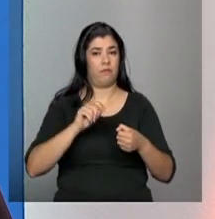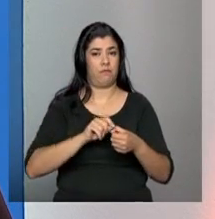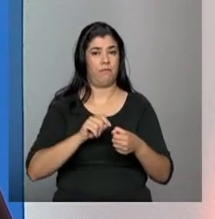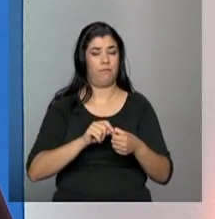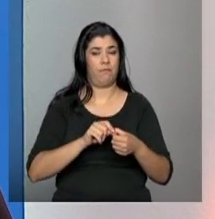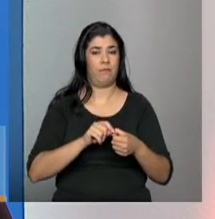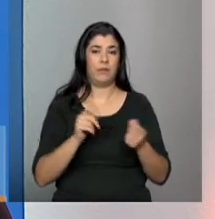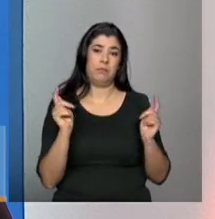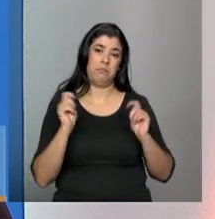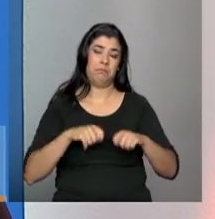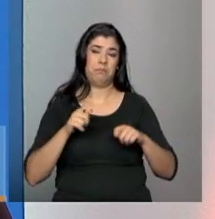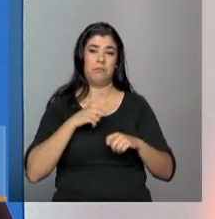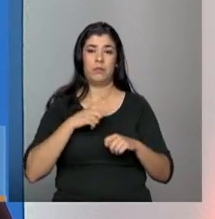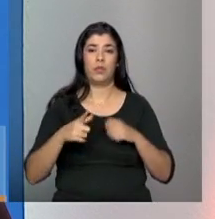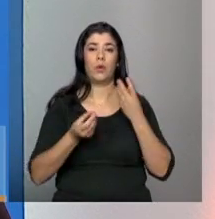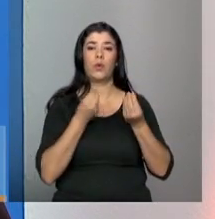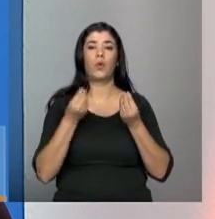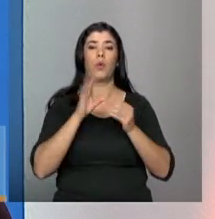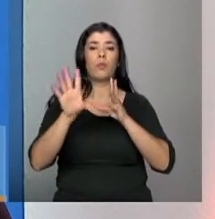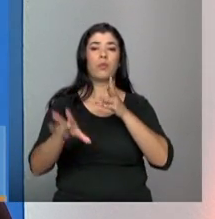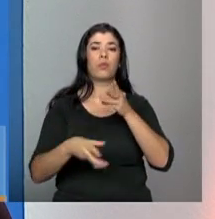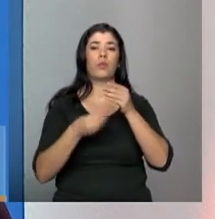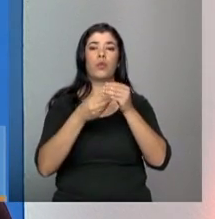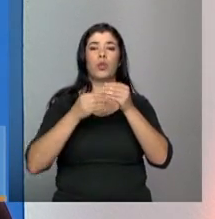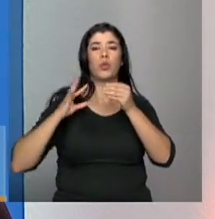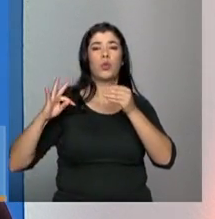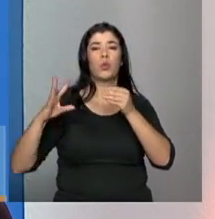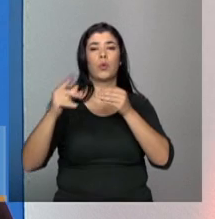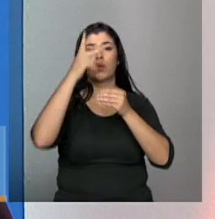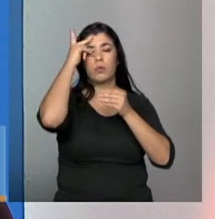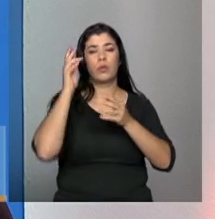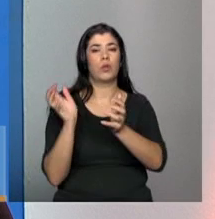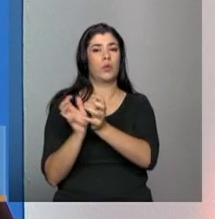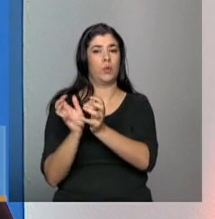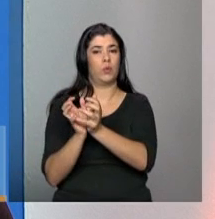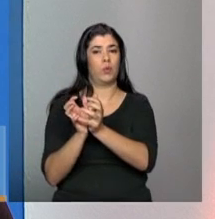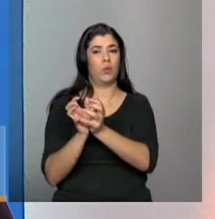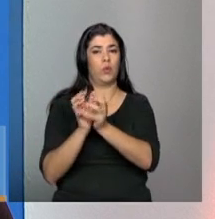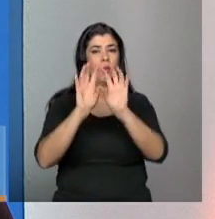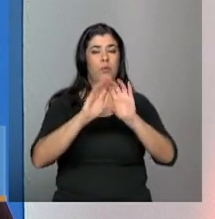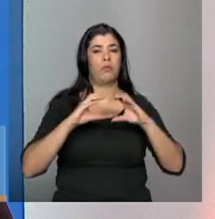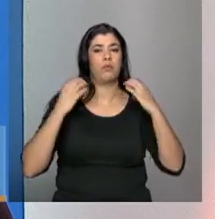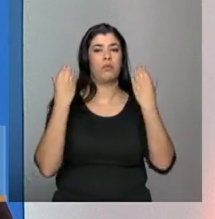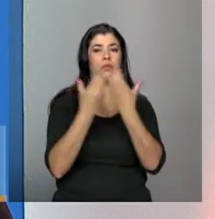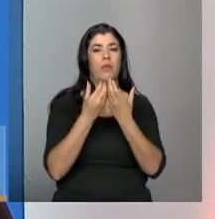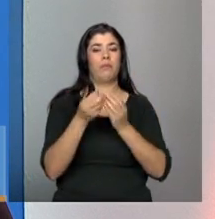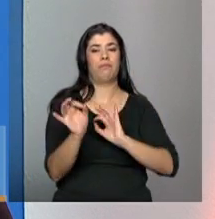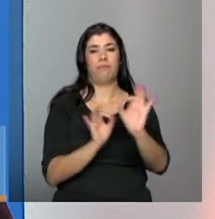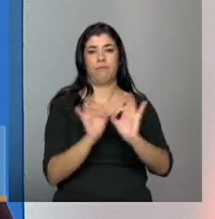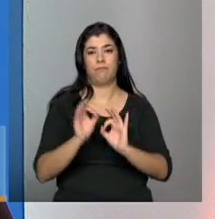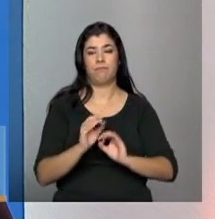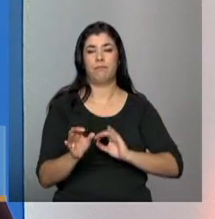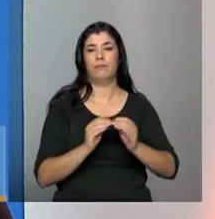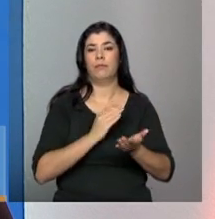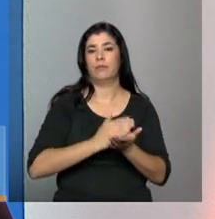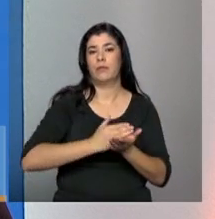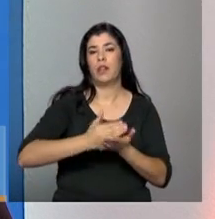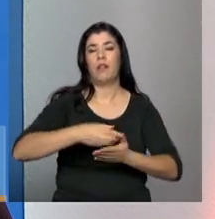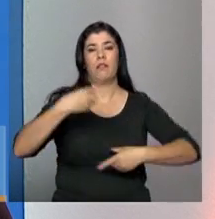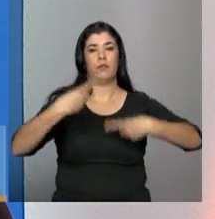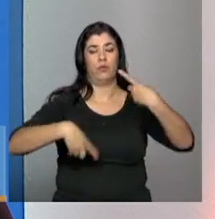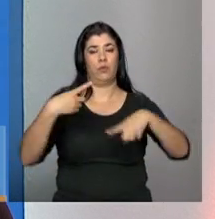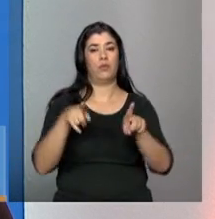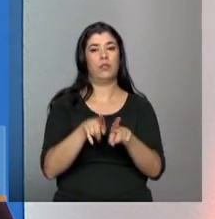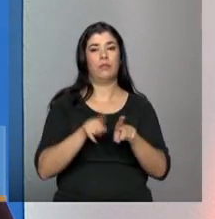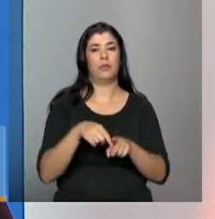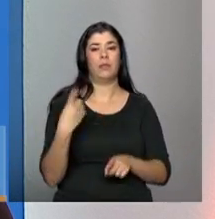não vai ter como incluir a participação de todos os envolvidos nas etapas preparatórias, nas etapas de debates que